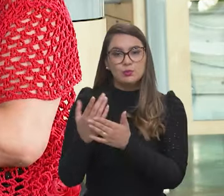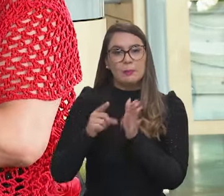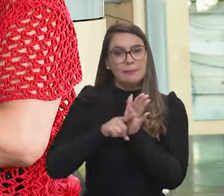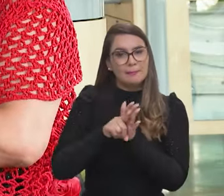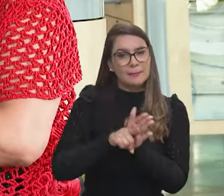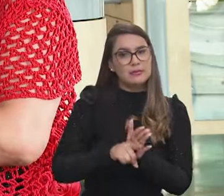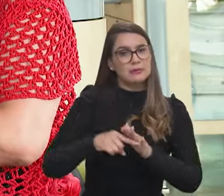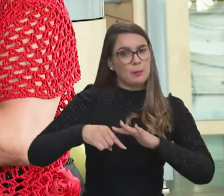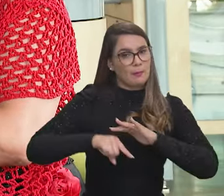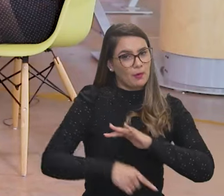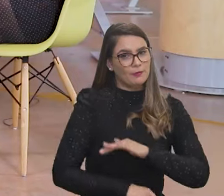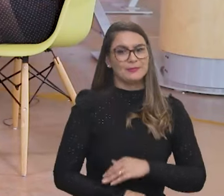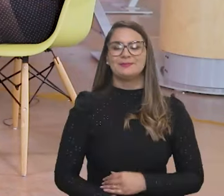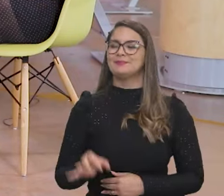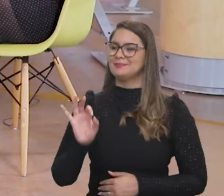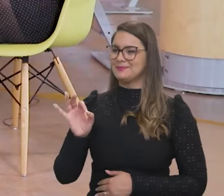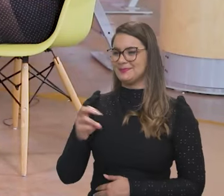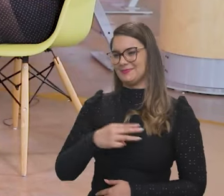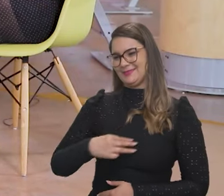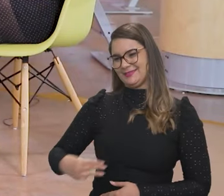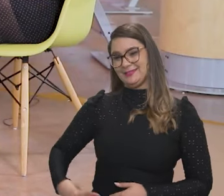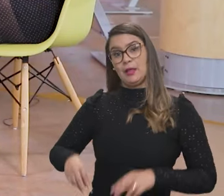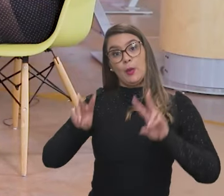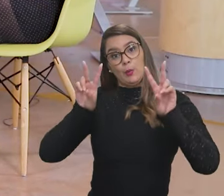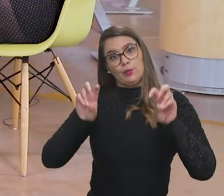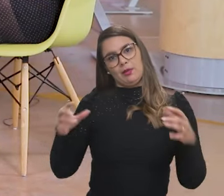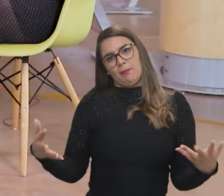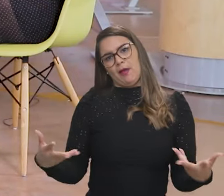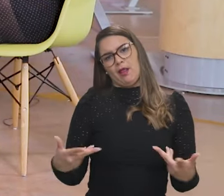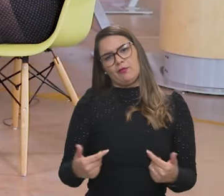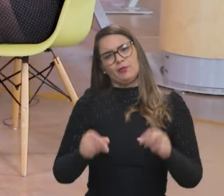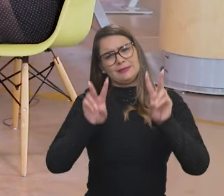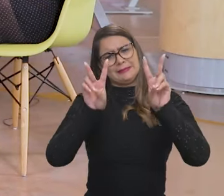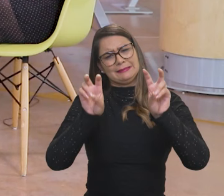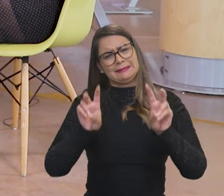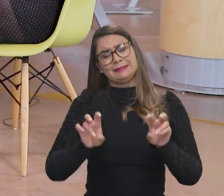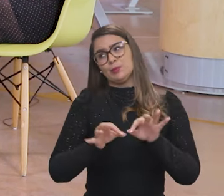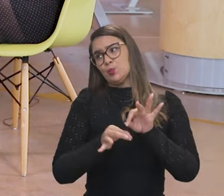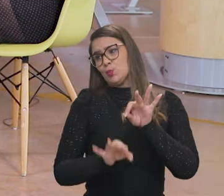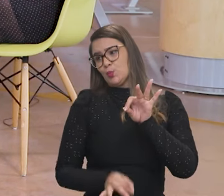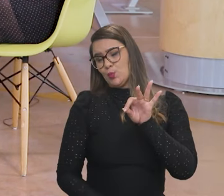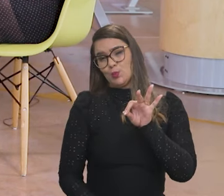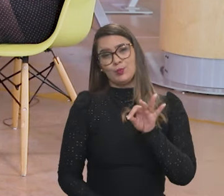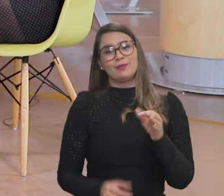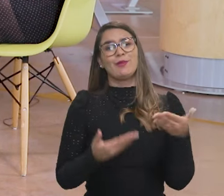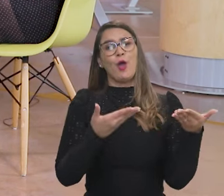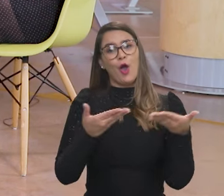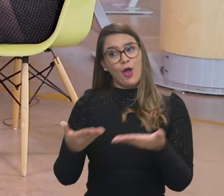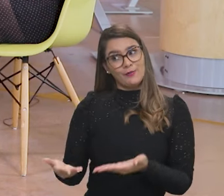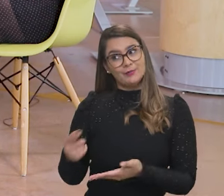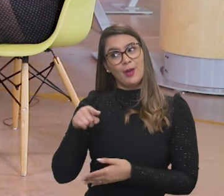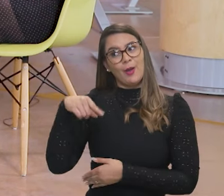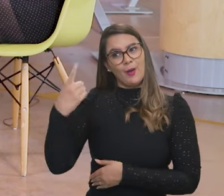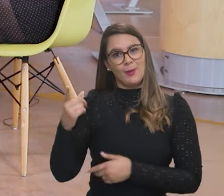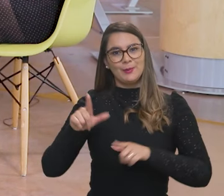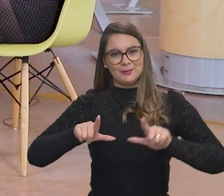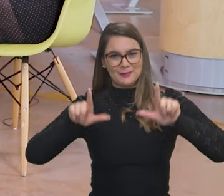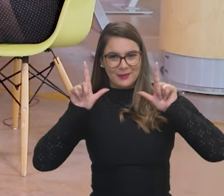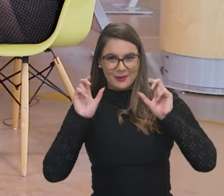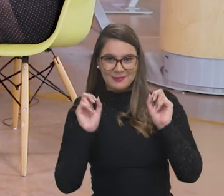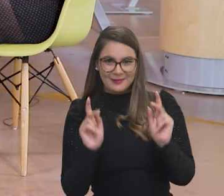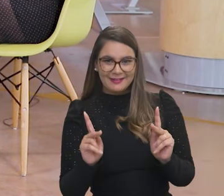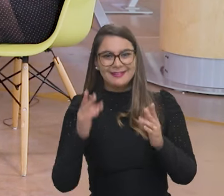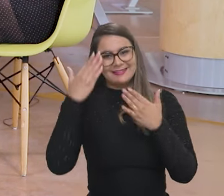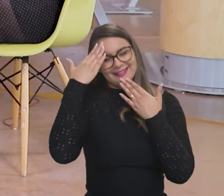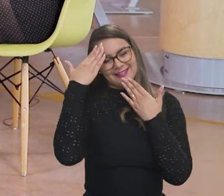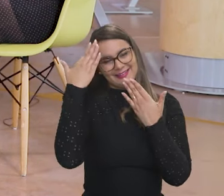estudos mais complexos. Tá certo, ministra. Como o tema é maravilhoso, os assuntos são infinitos, já deixo o convite para um próximo